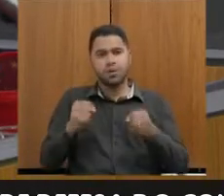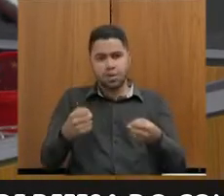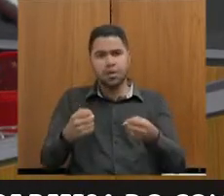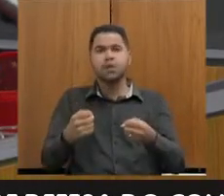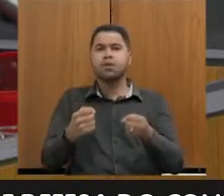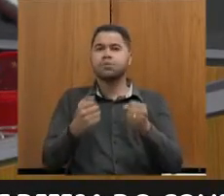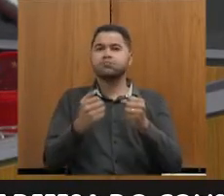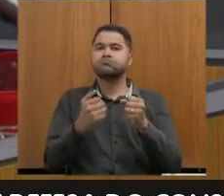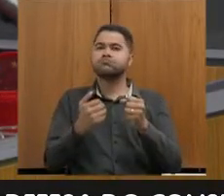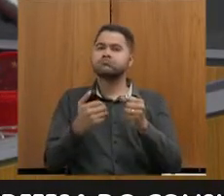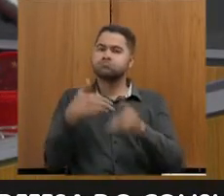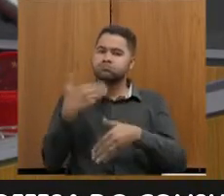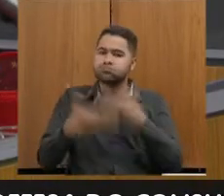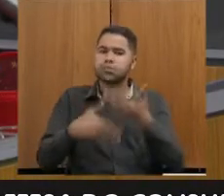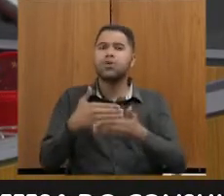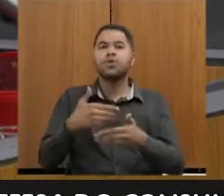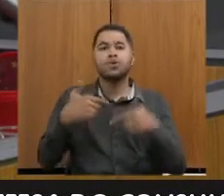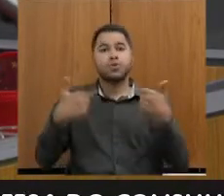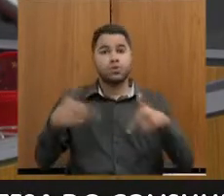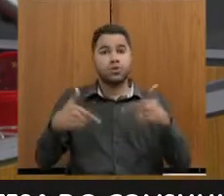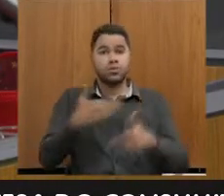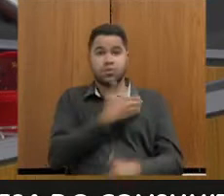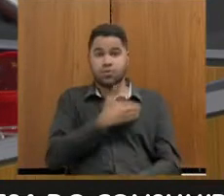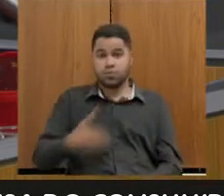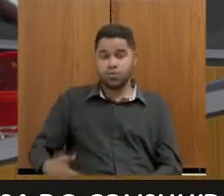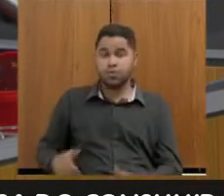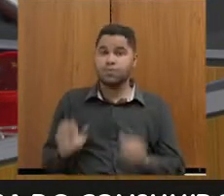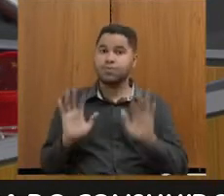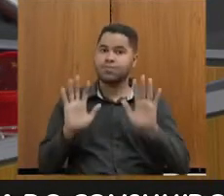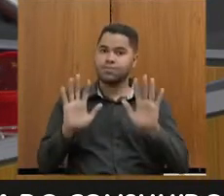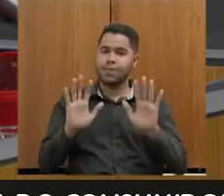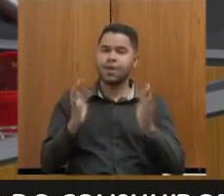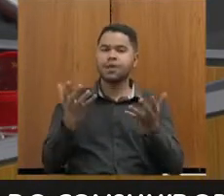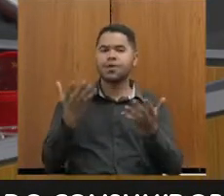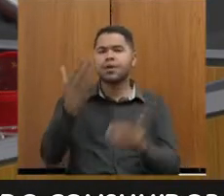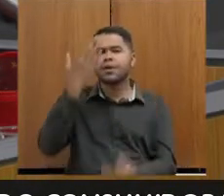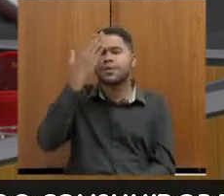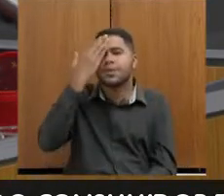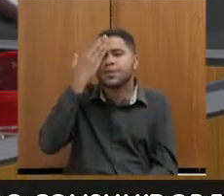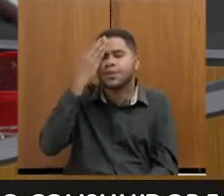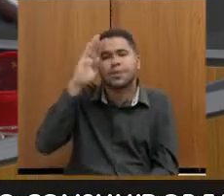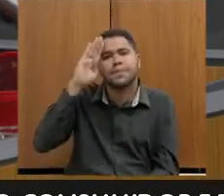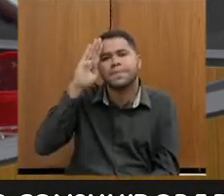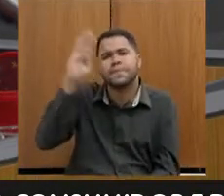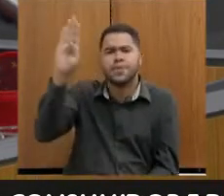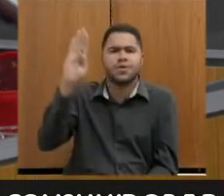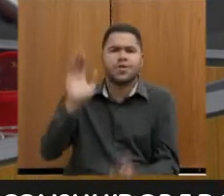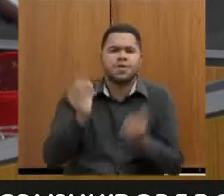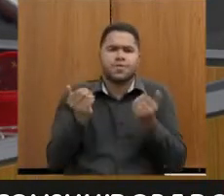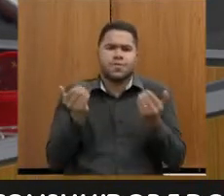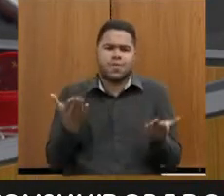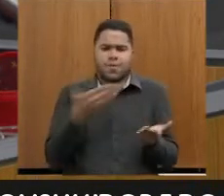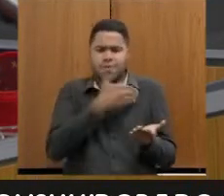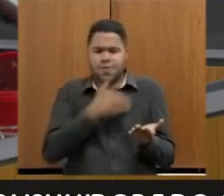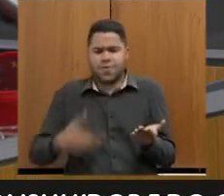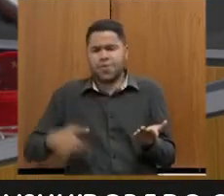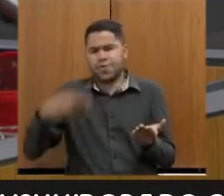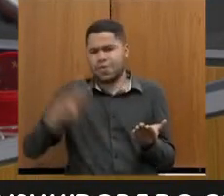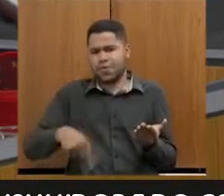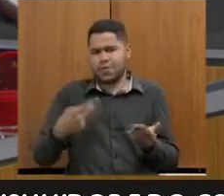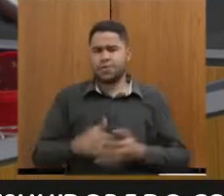fortalecimento do serviço público, mas eu quero entender a prioridade do governo,